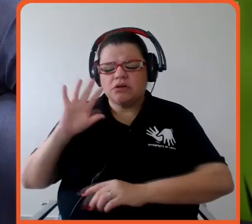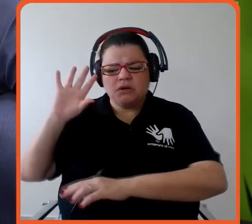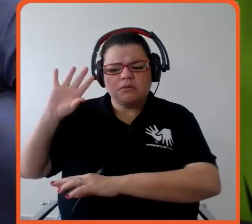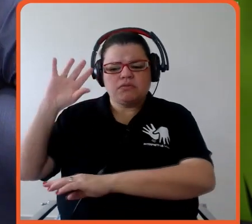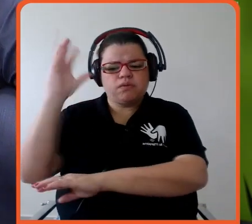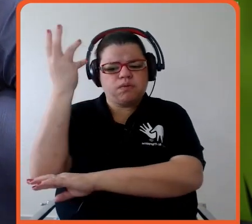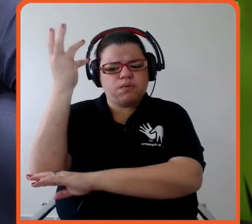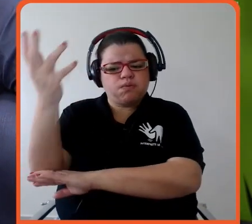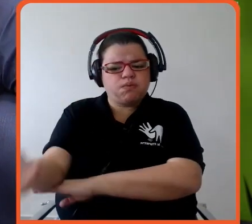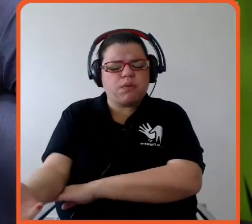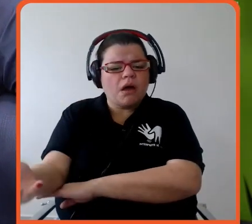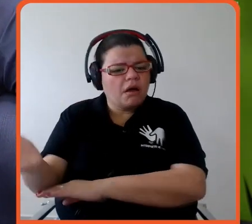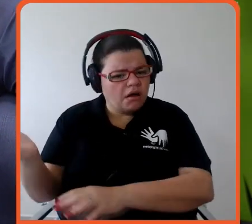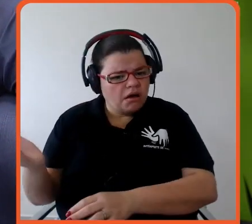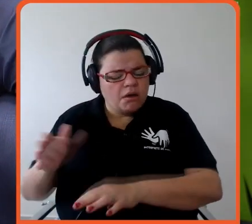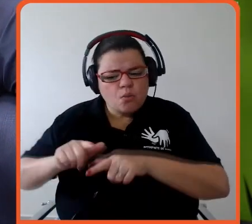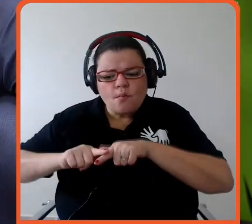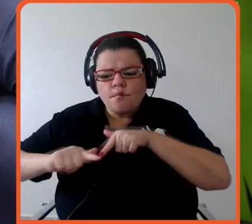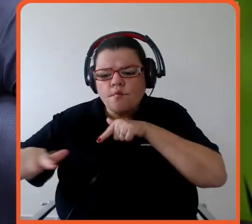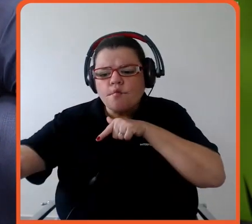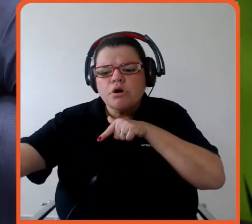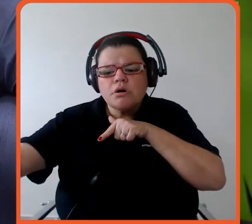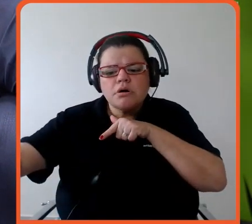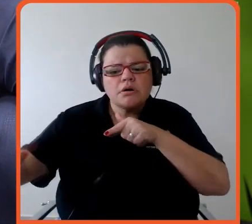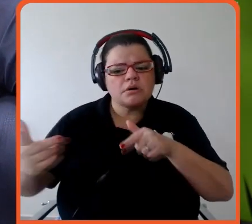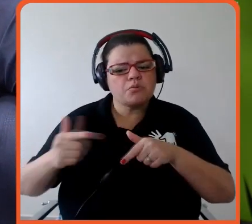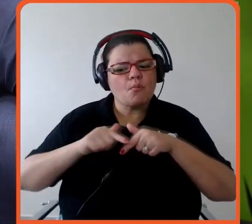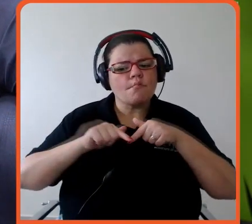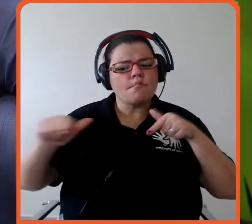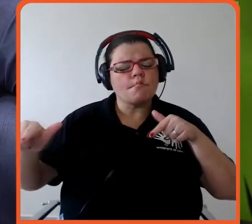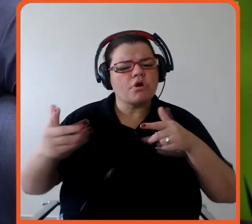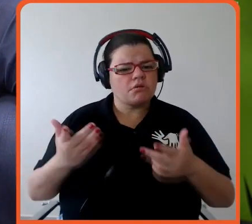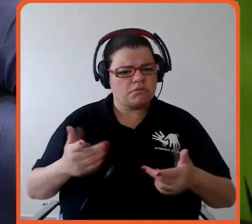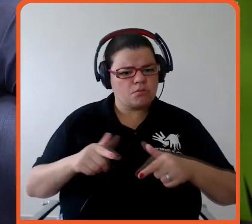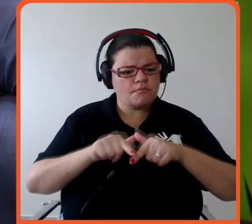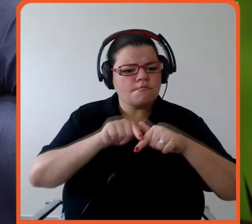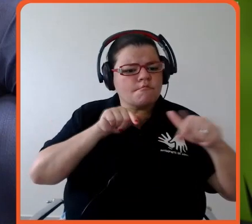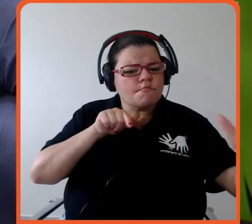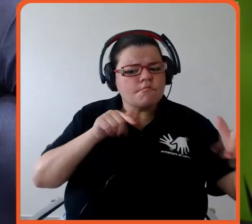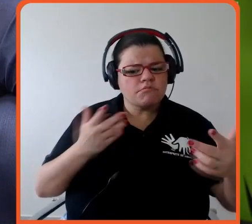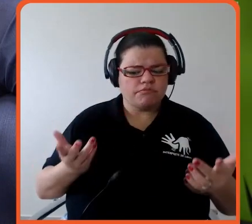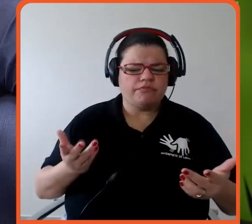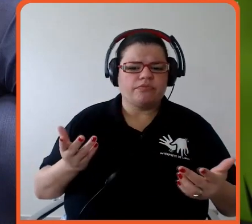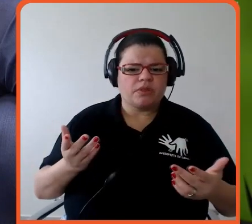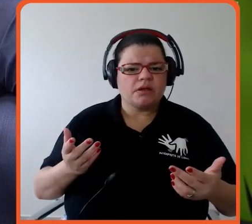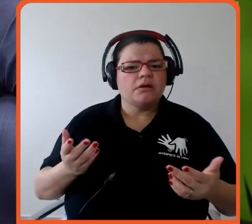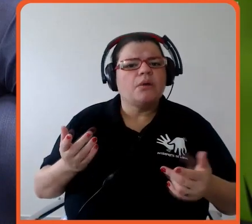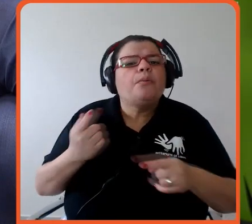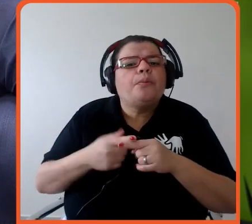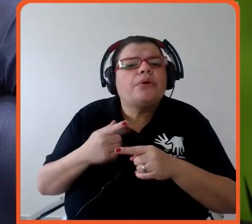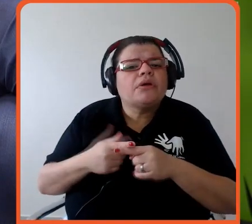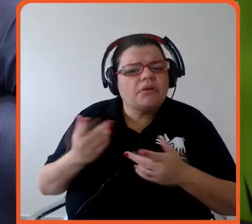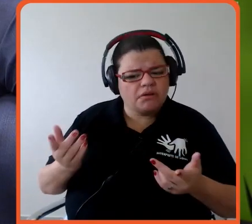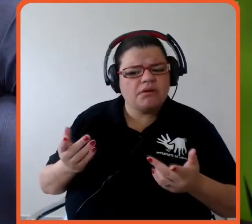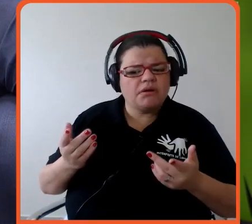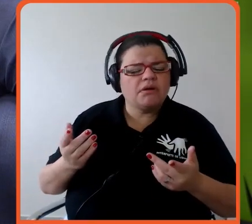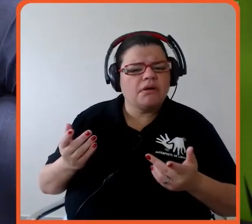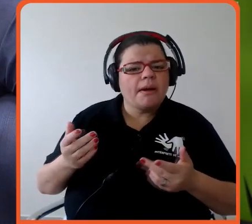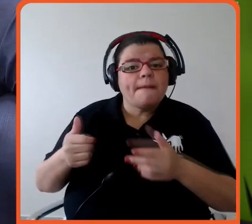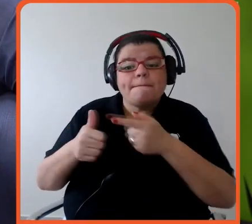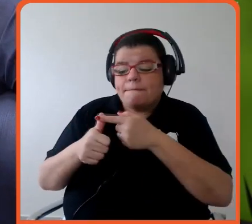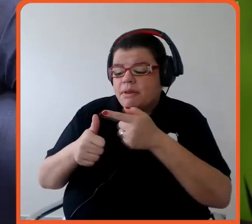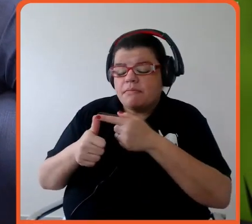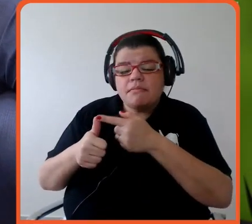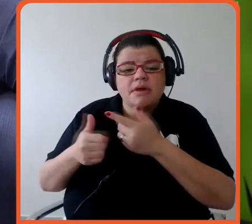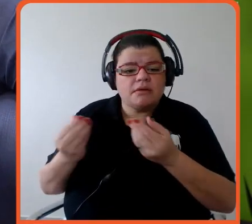e quando você faz um desmatamento, a marcação daquela área para você especular, qual a primeira cultura mais simples que você tem para botar ali, para